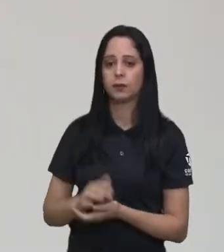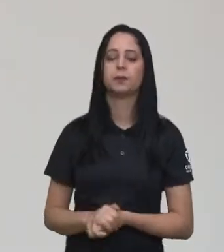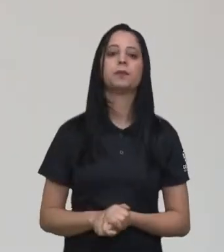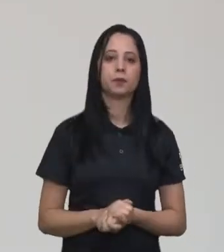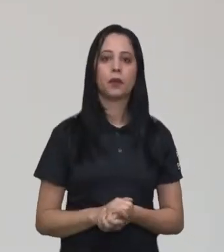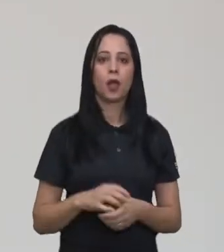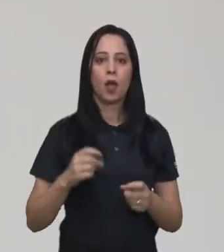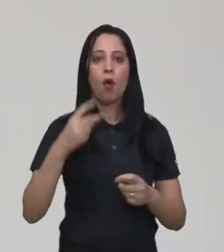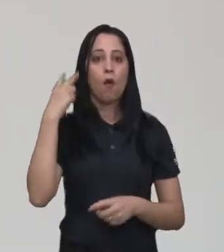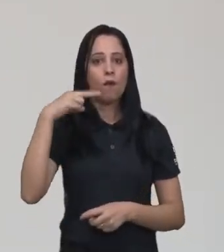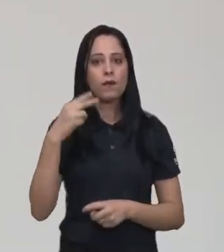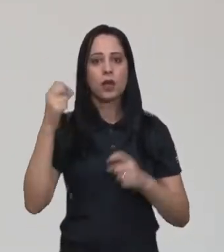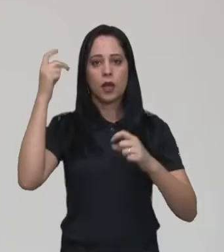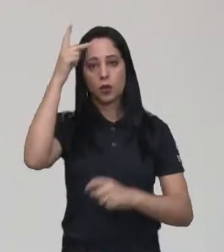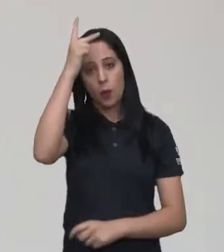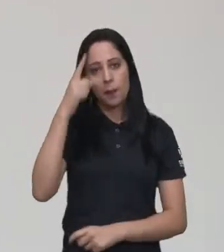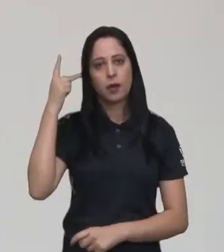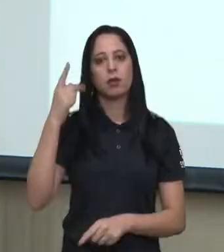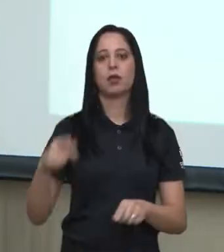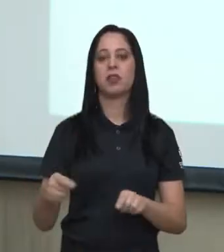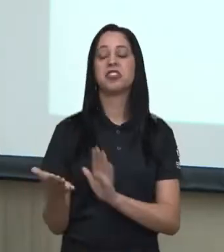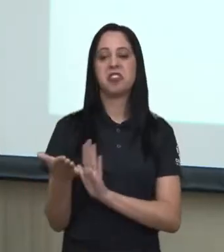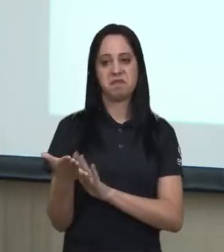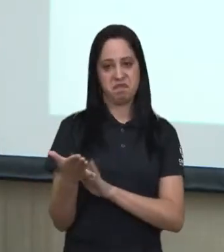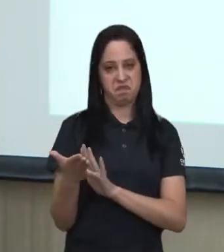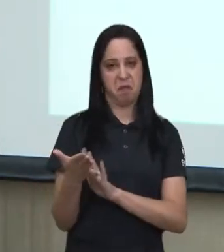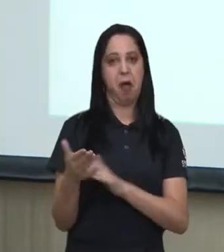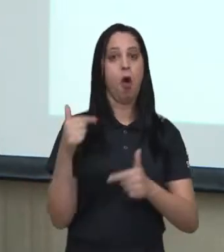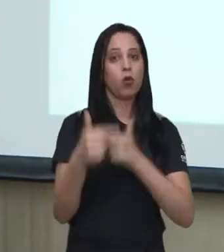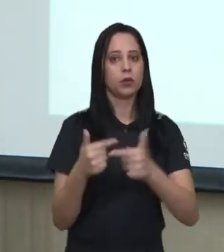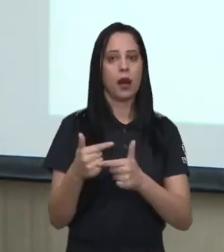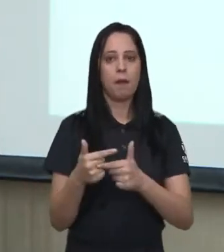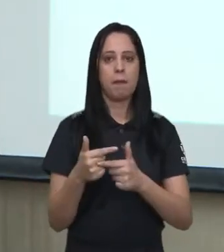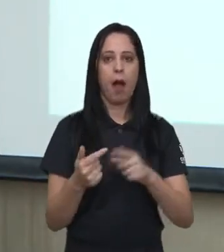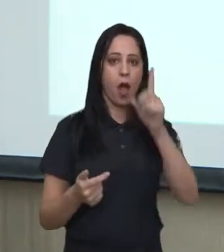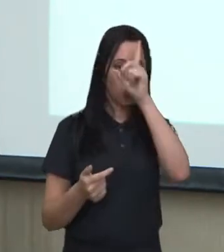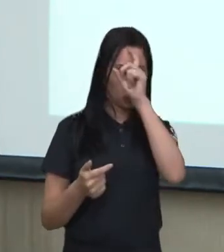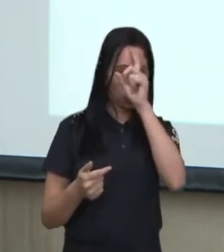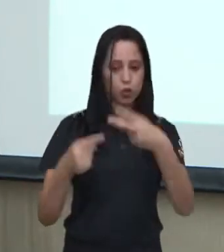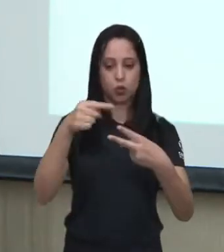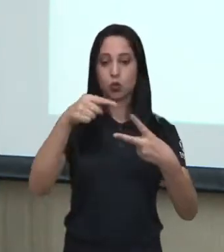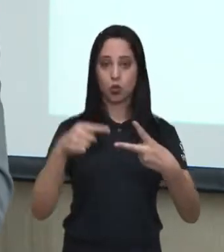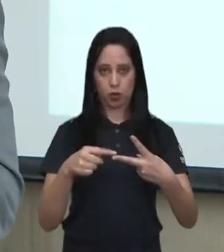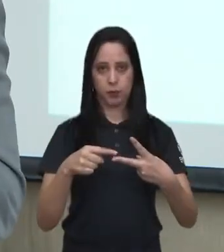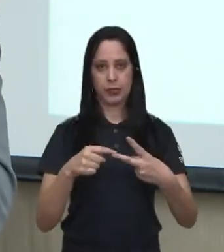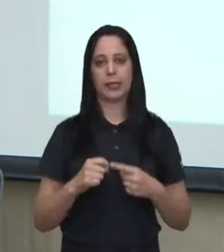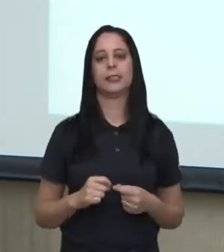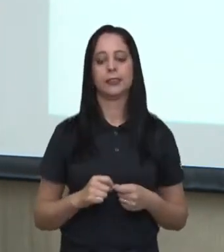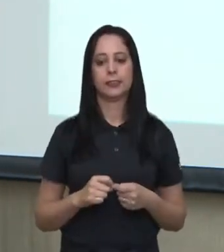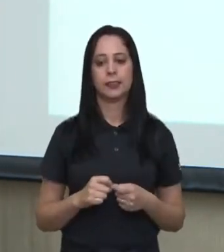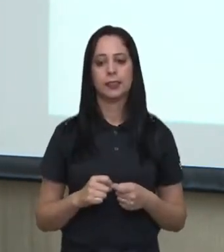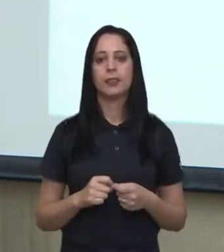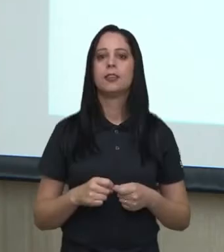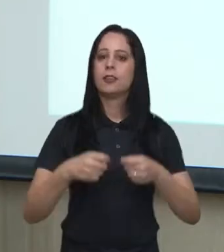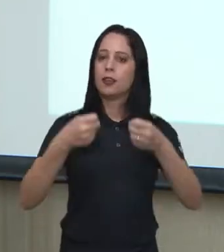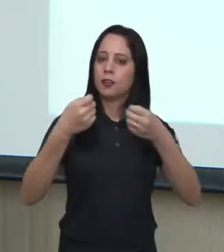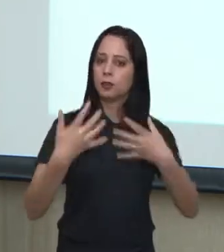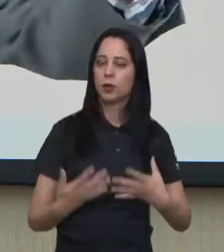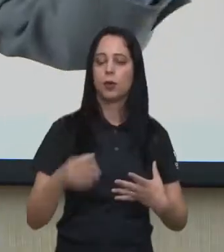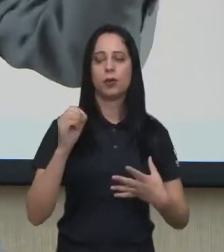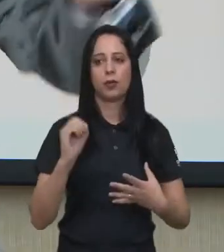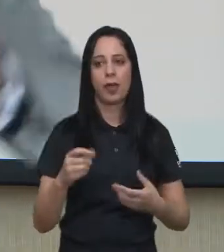preocupado com a situação, Fernando Petit elogiou o trabalho da Frente Parlamentar em apoio ao paciente oncológico e